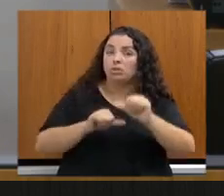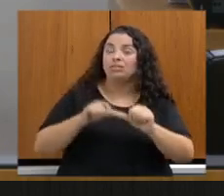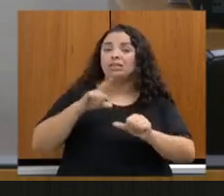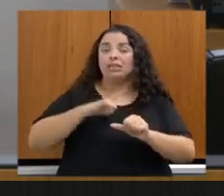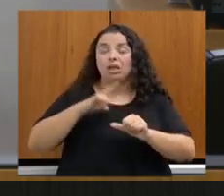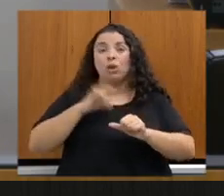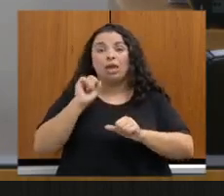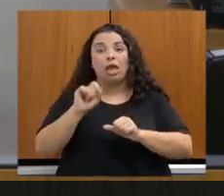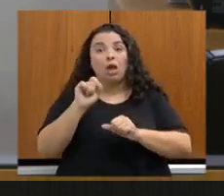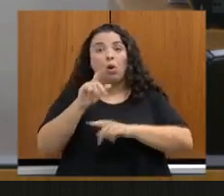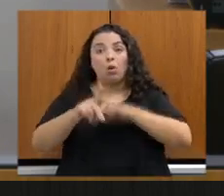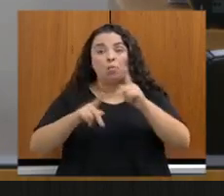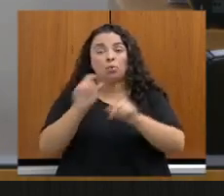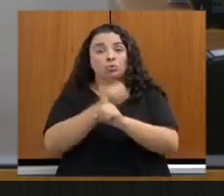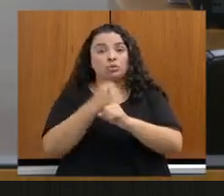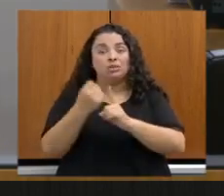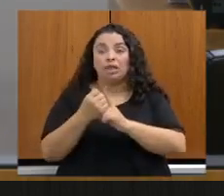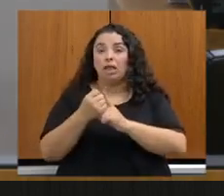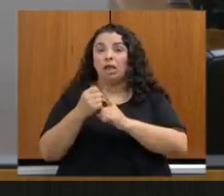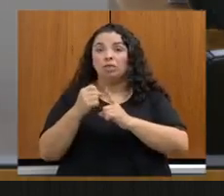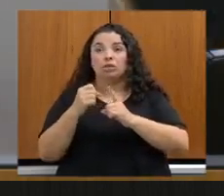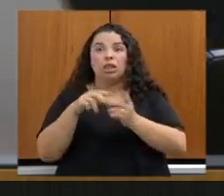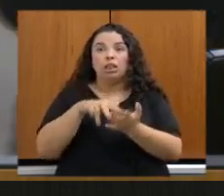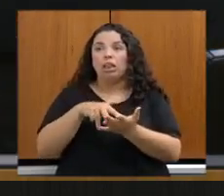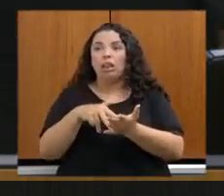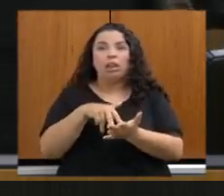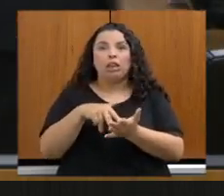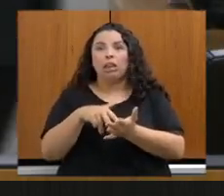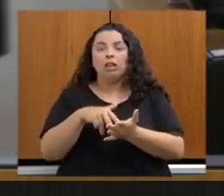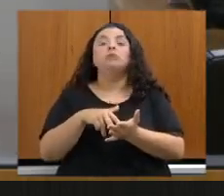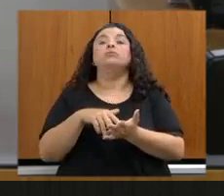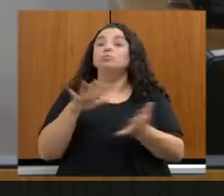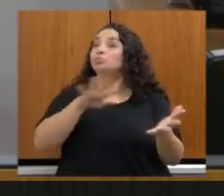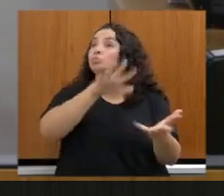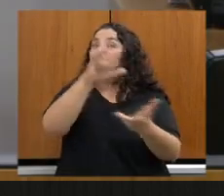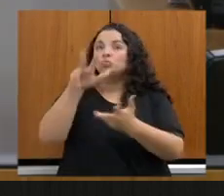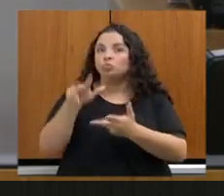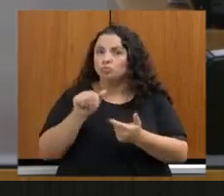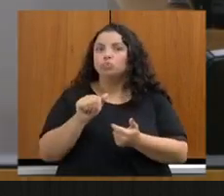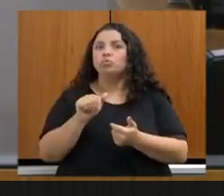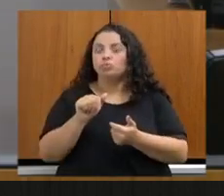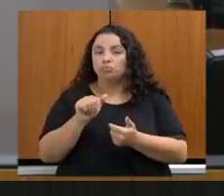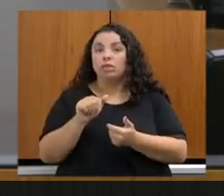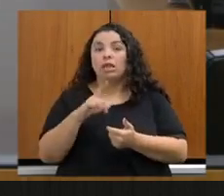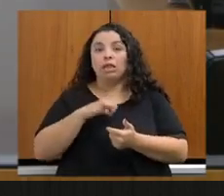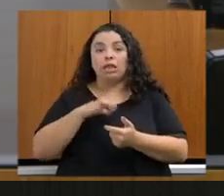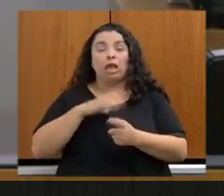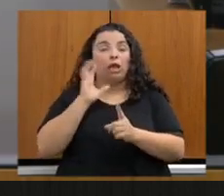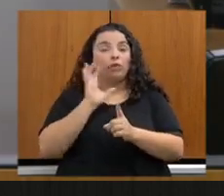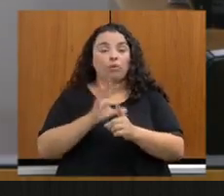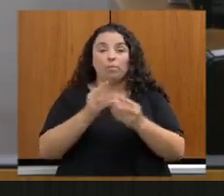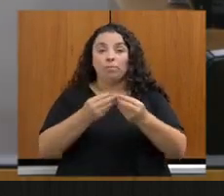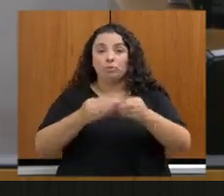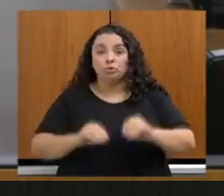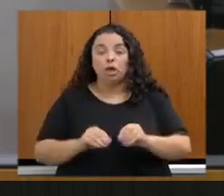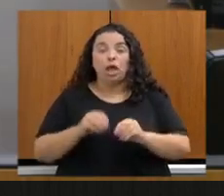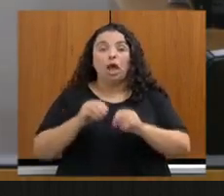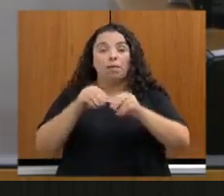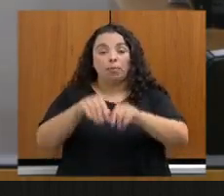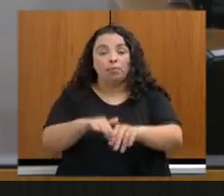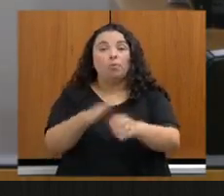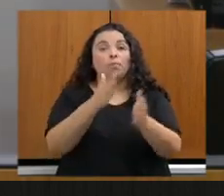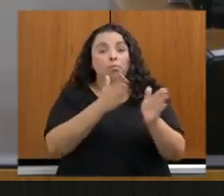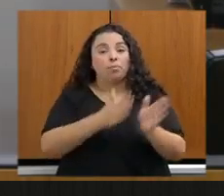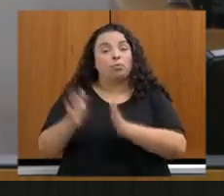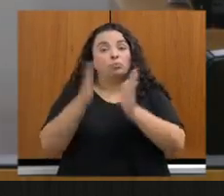sociedades e o meio ambiente de uma maneira global e sem precedentes, afetando desde a produção de alimentos até o aumento